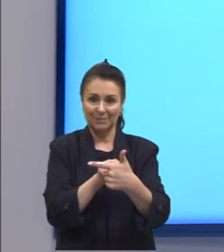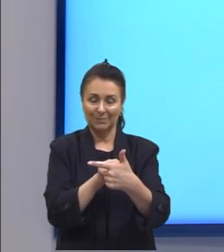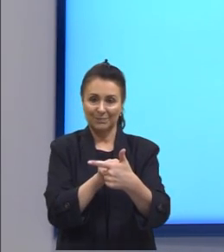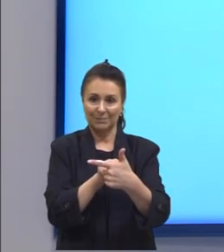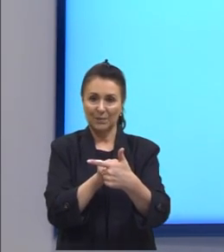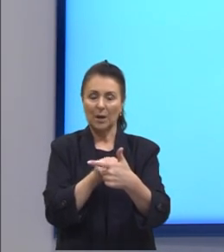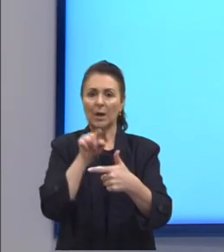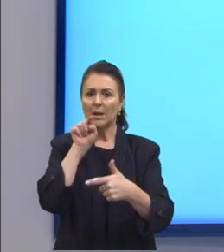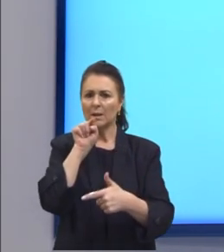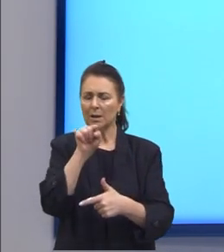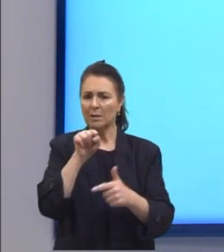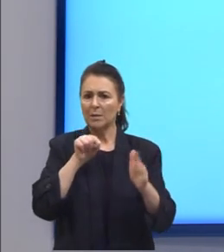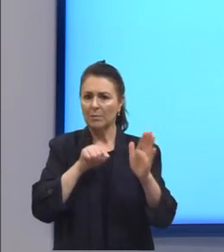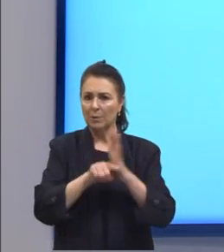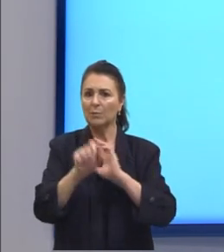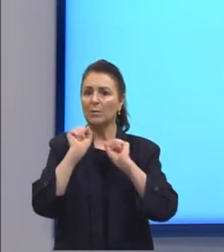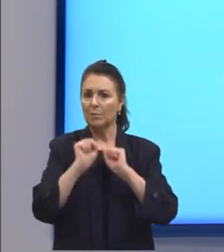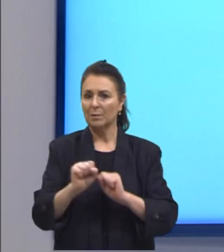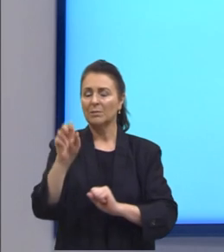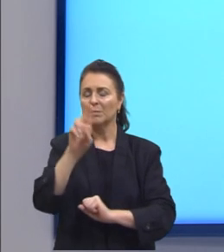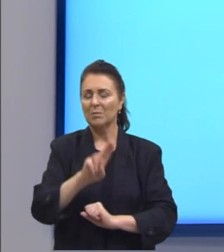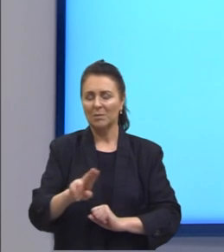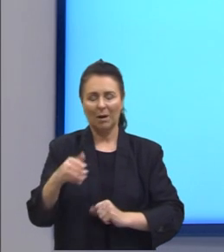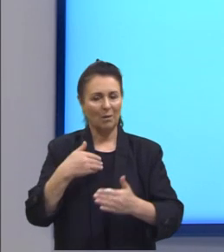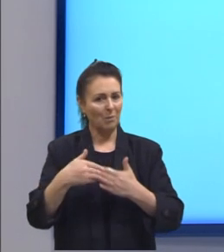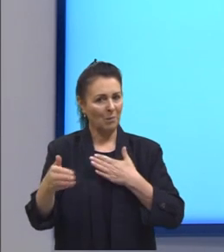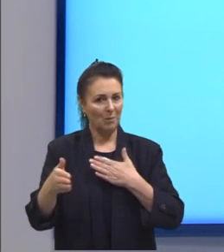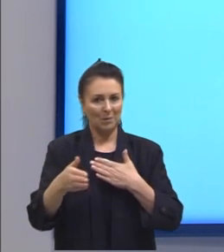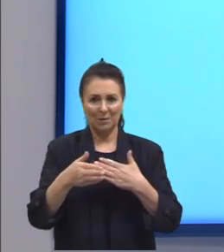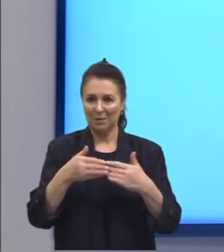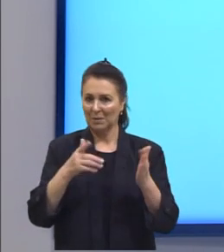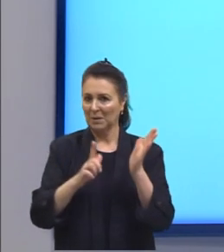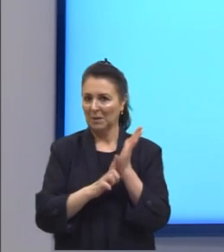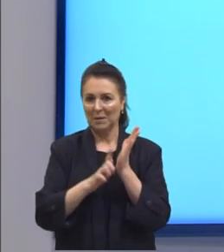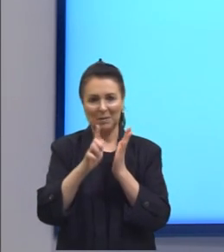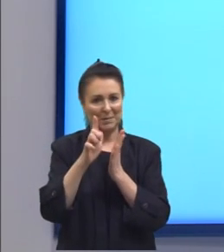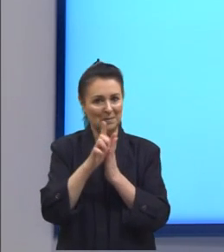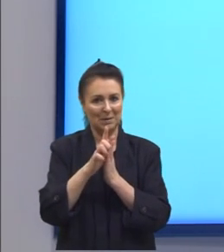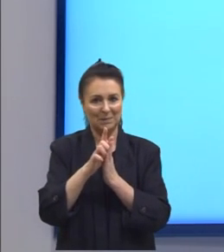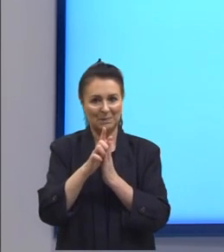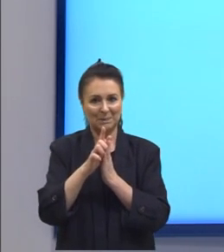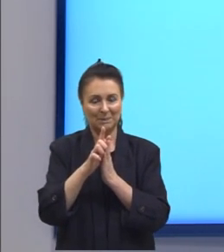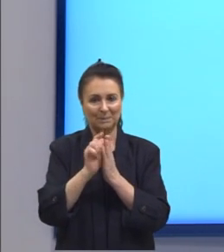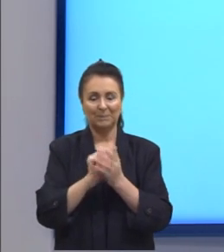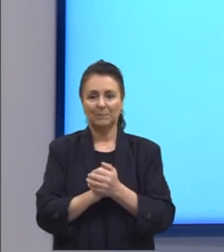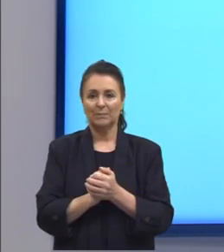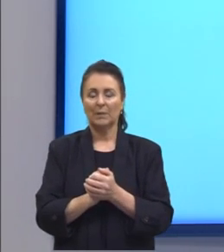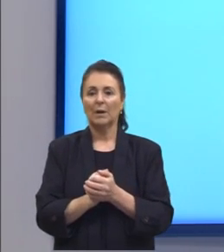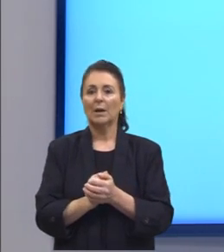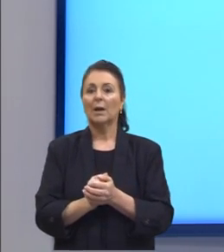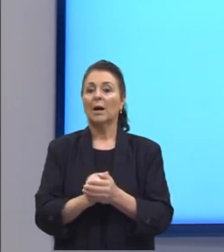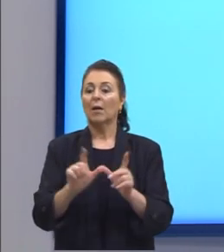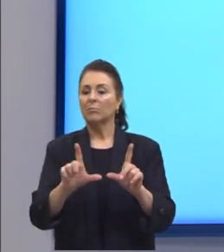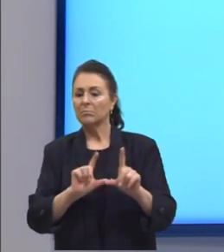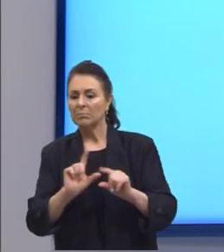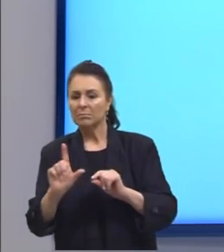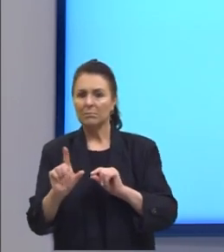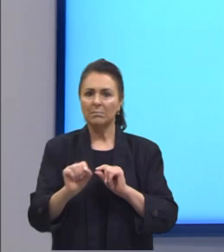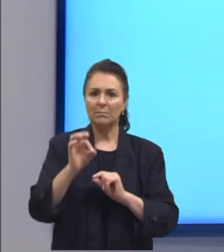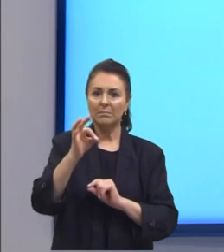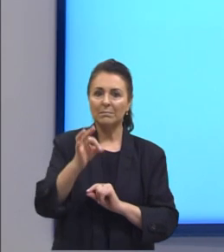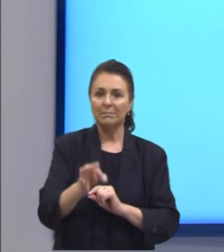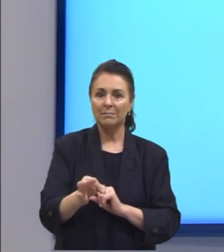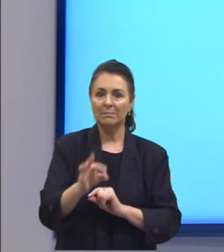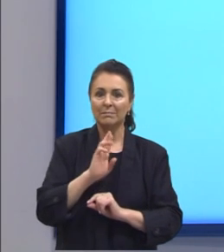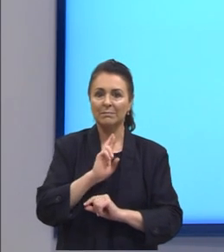nessa questão poderia ser utilizado qualquer uma delas voltamos nas nossas alternativas então para